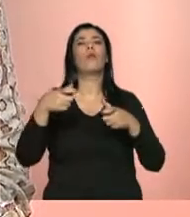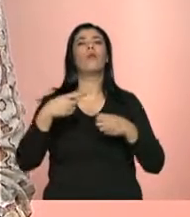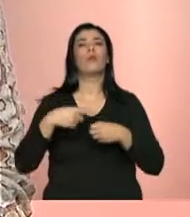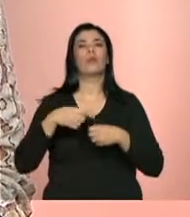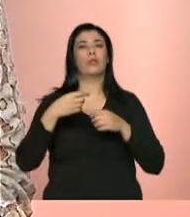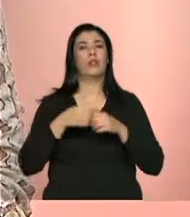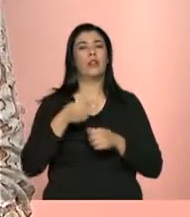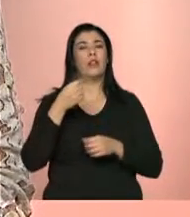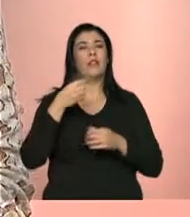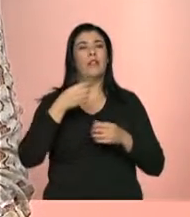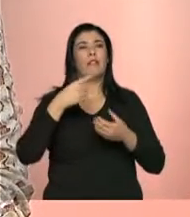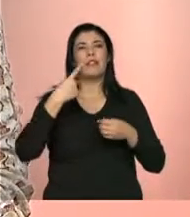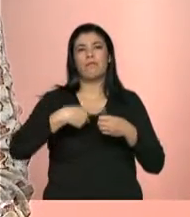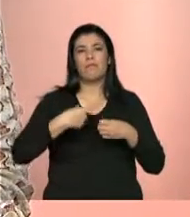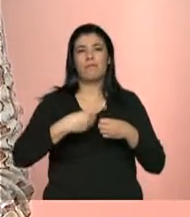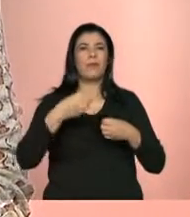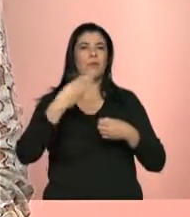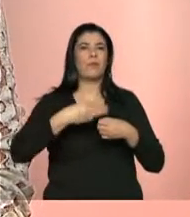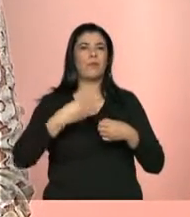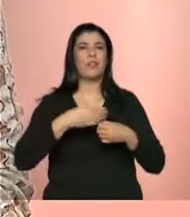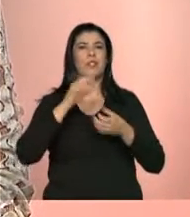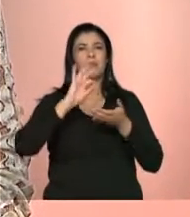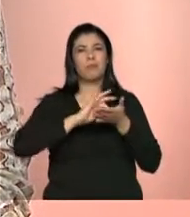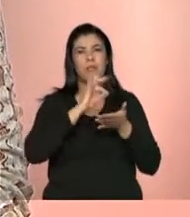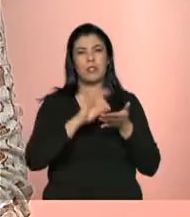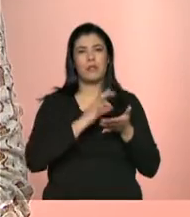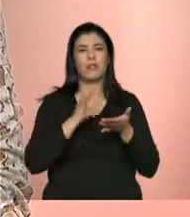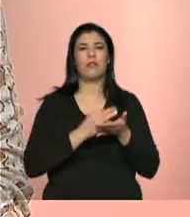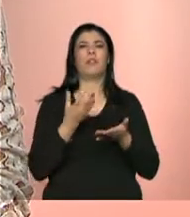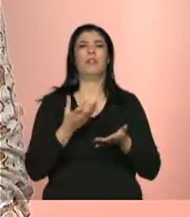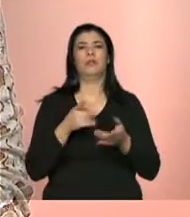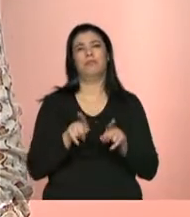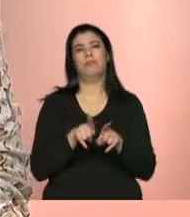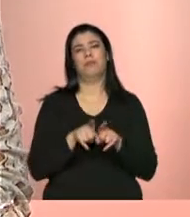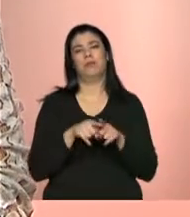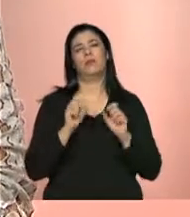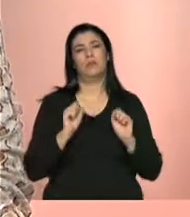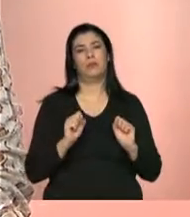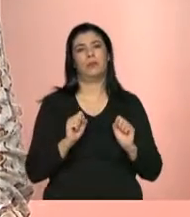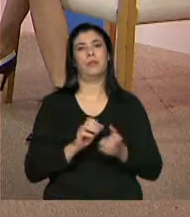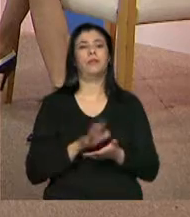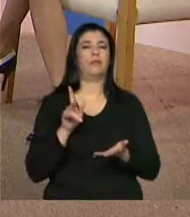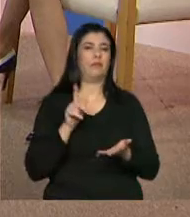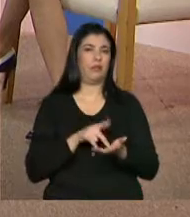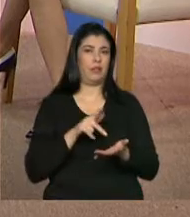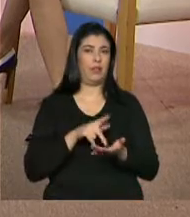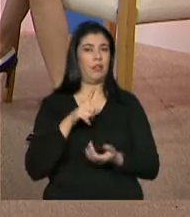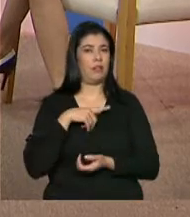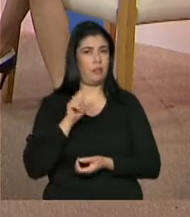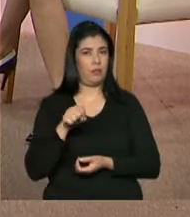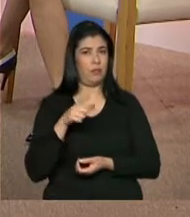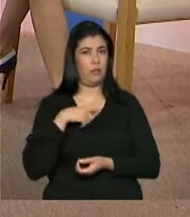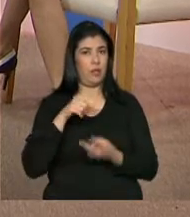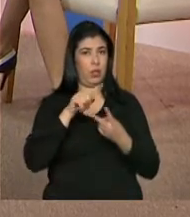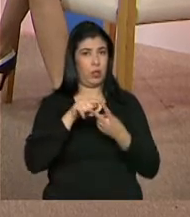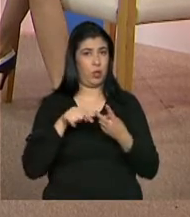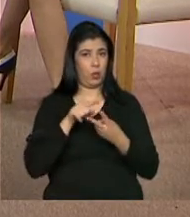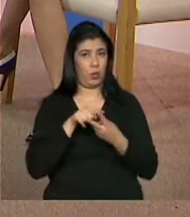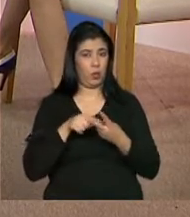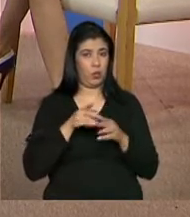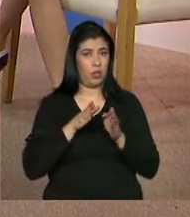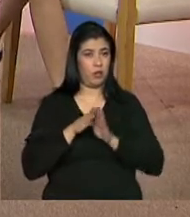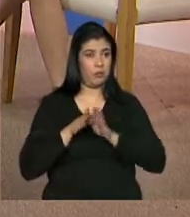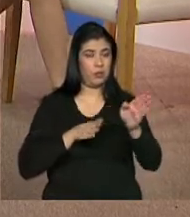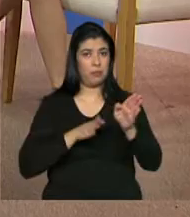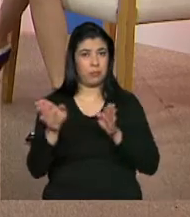específico e continuar se inscrevendo. É mais ou menos isso? Exato. Na verdade é, porque você tem dois caminhos de entrada, de